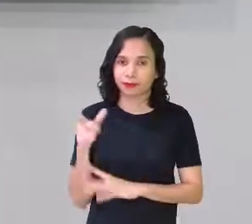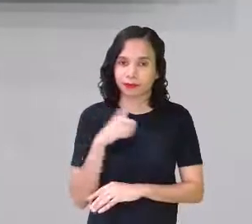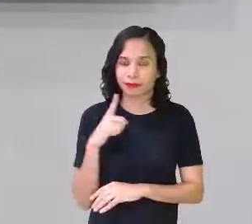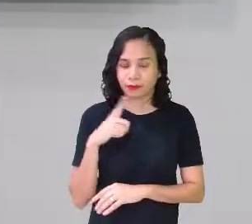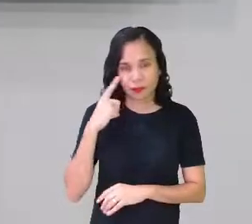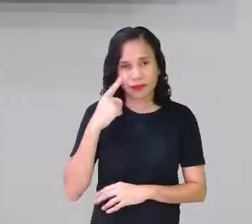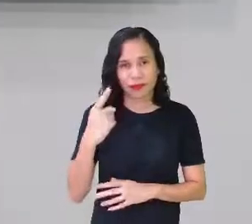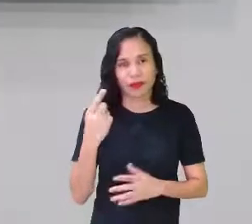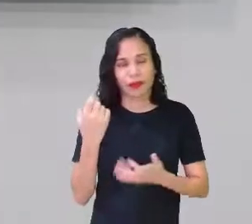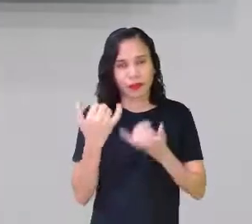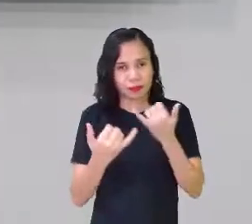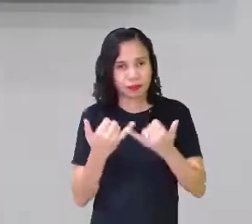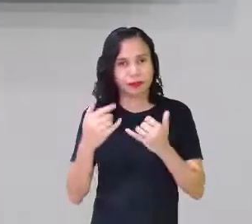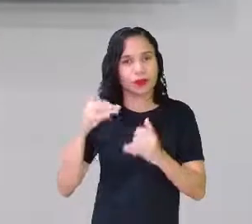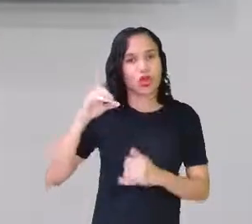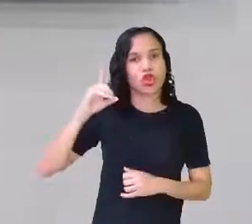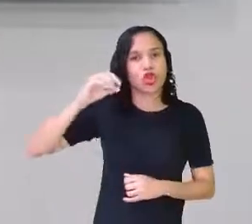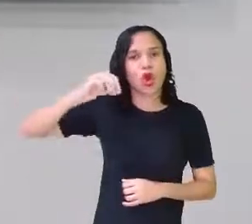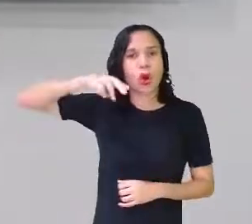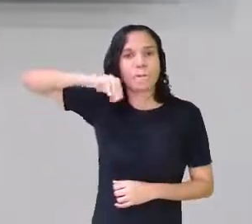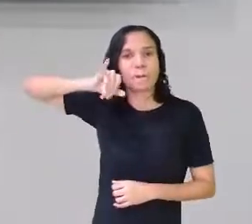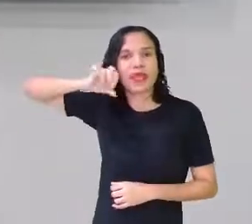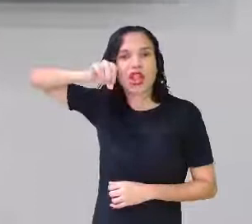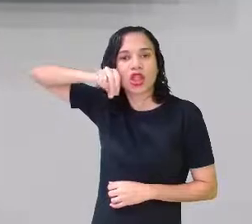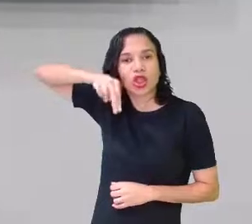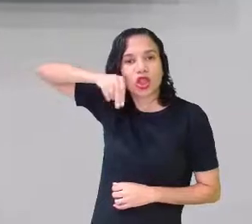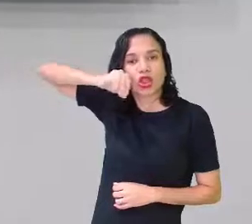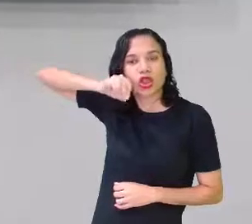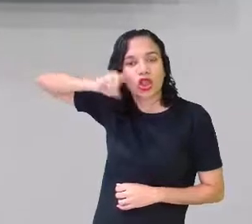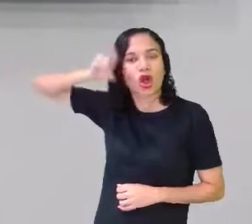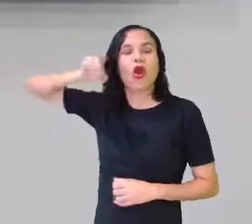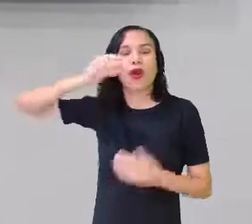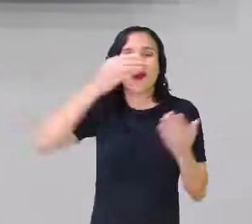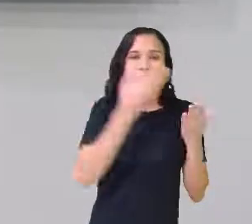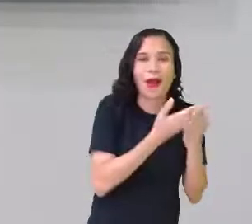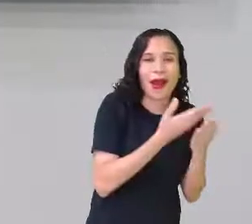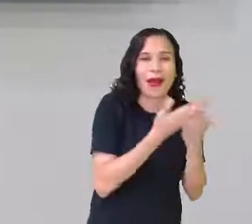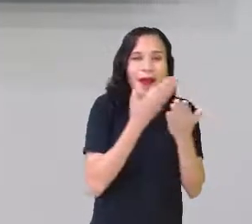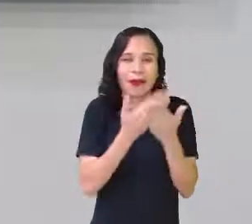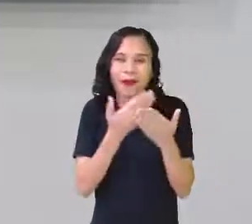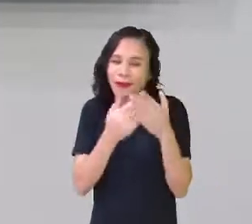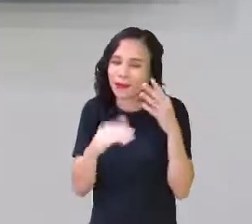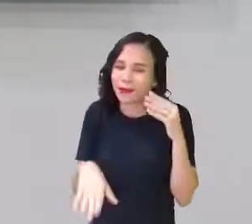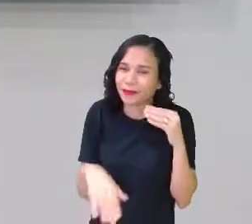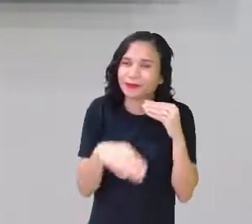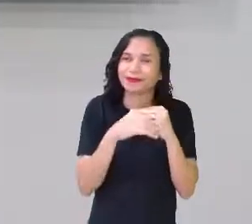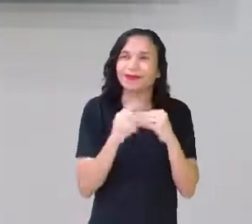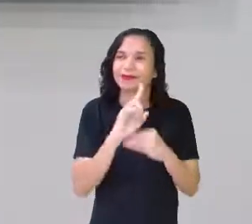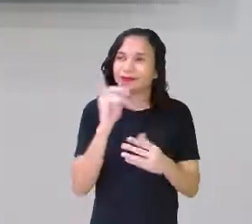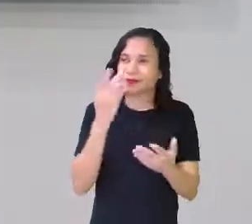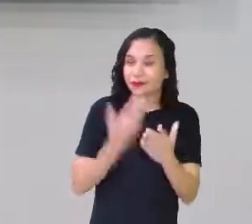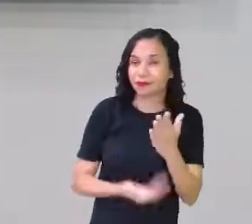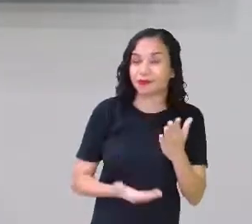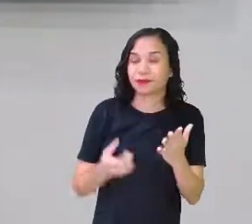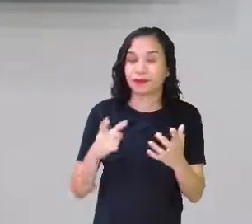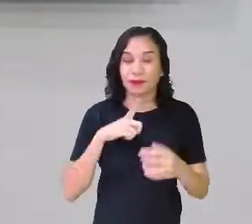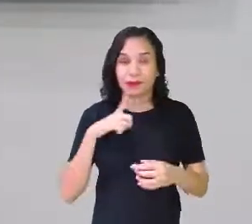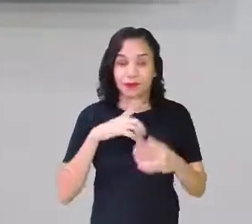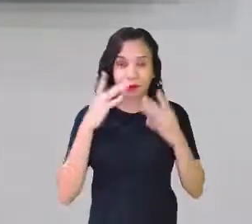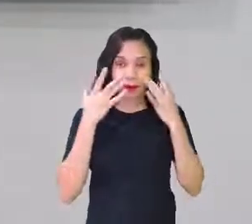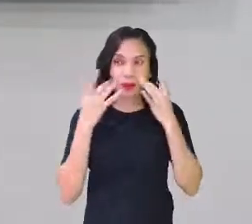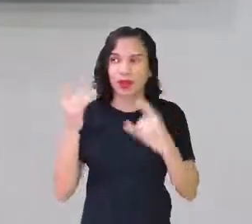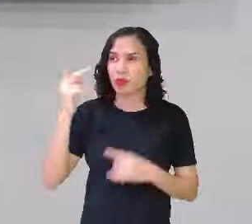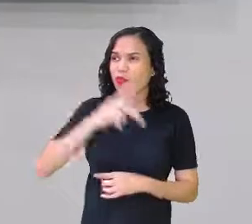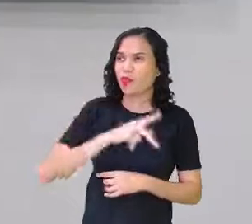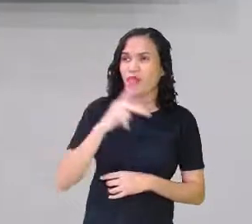não é dominó, não é o jogo de dominó. Então, está vendo uma aula, vai complementando a outra, por isso que é importante a gente não perder. Professora, deixa eu lhe